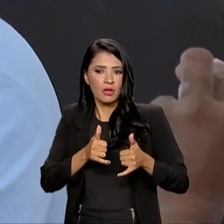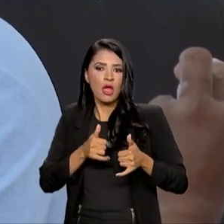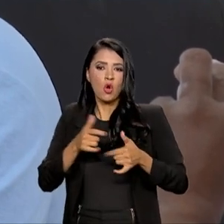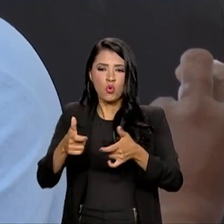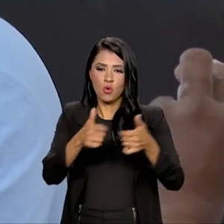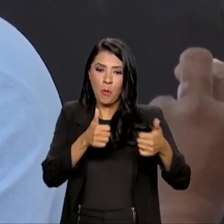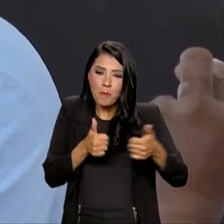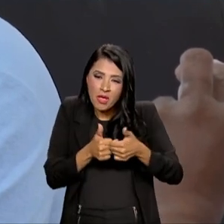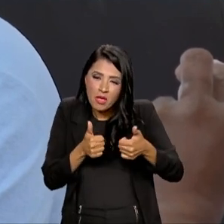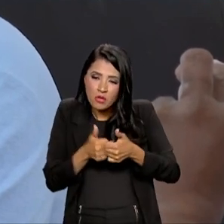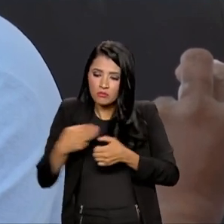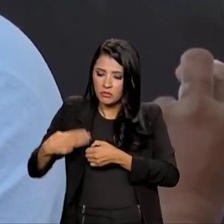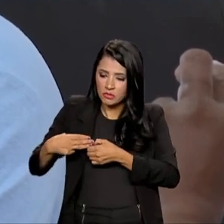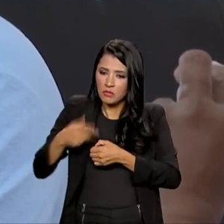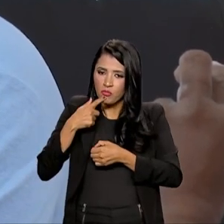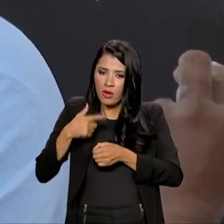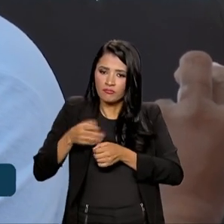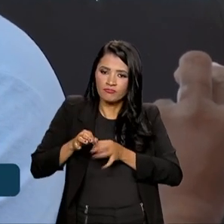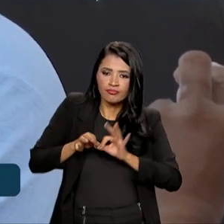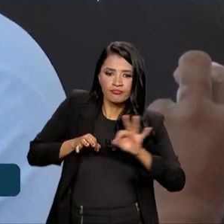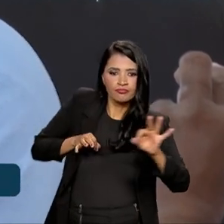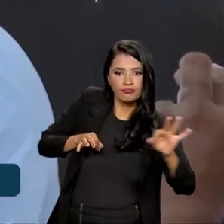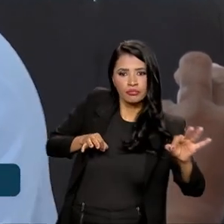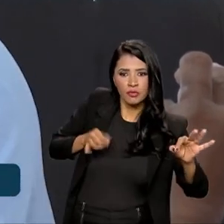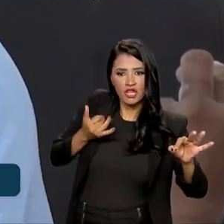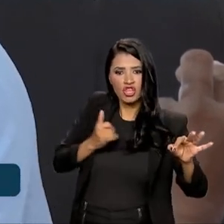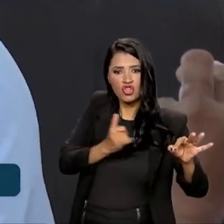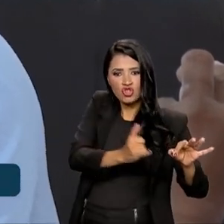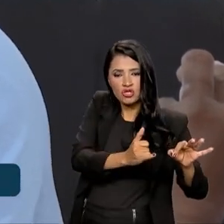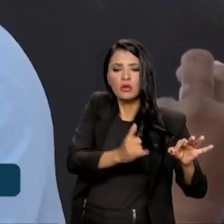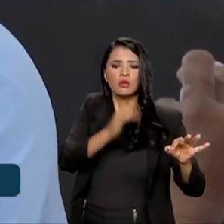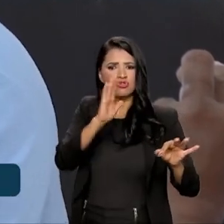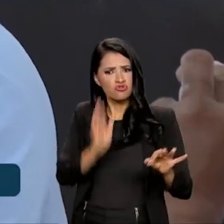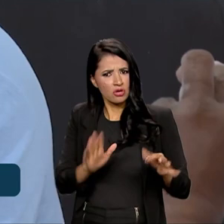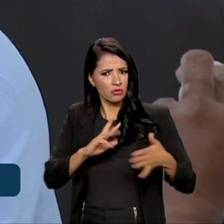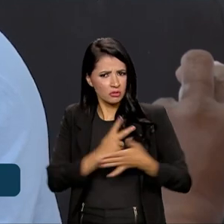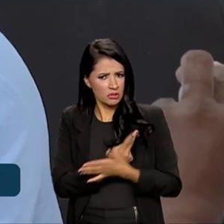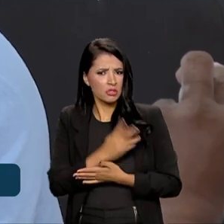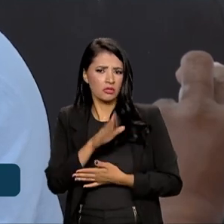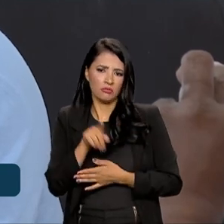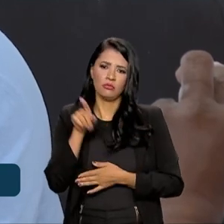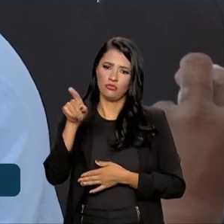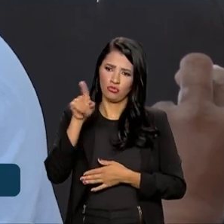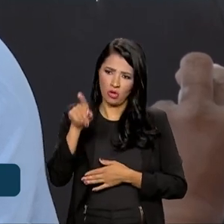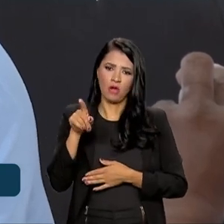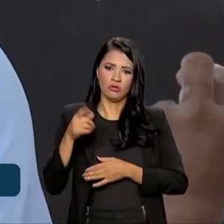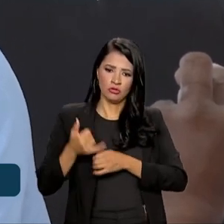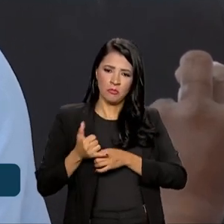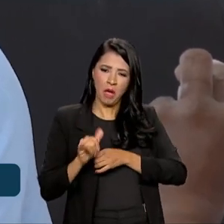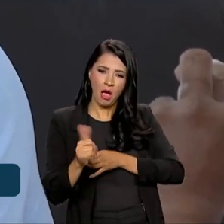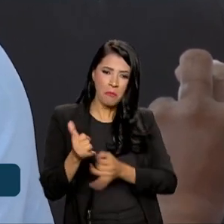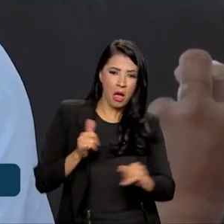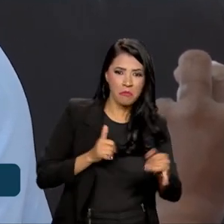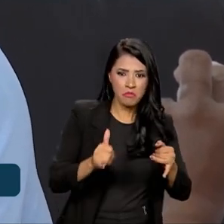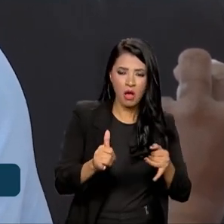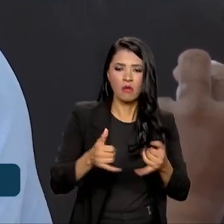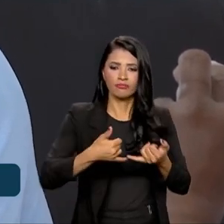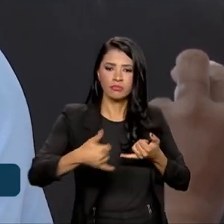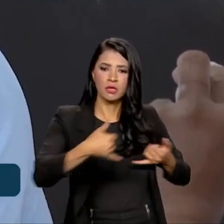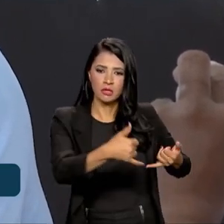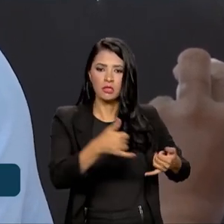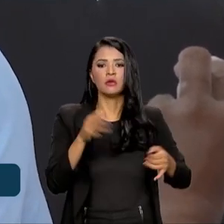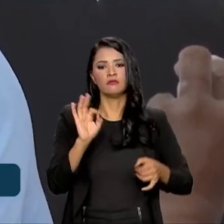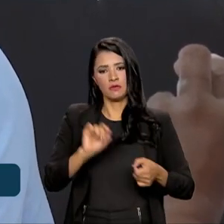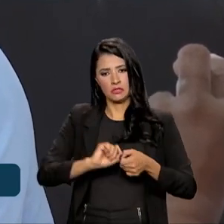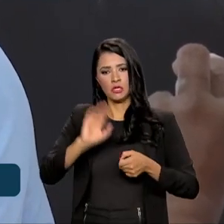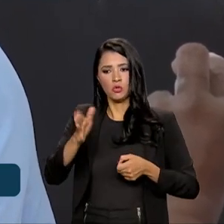próximas do município. Então, é algo que já está acontecendo, a concessionária de distribuição já estava fazendo algumas linhas de média e baixa tensão